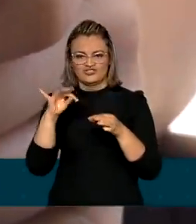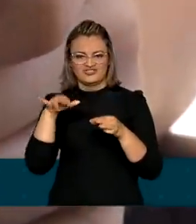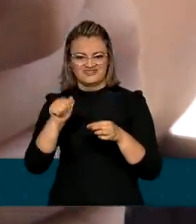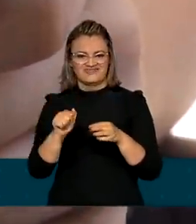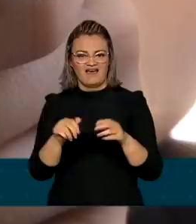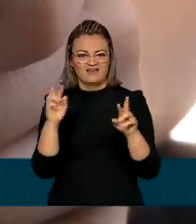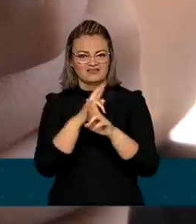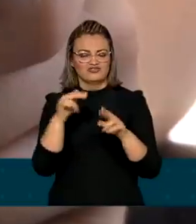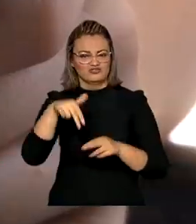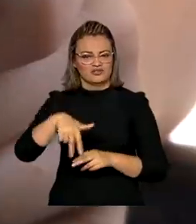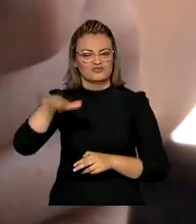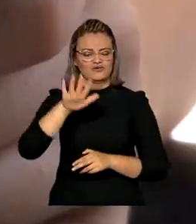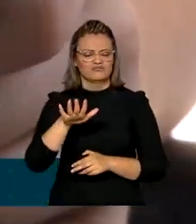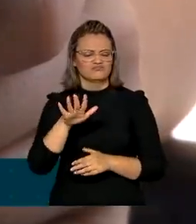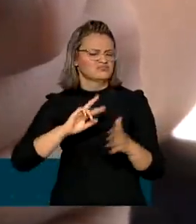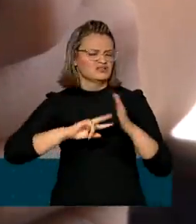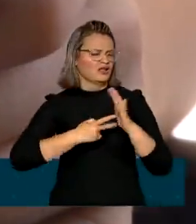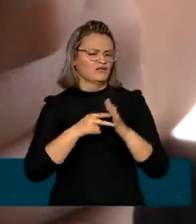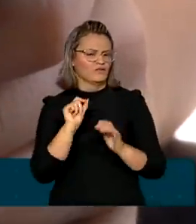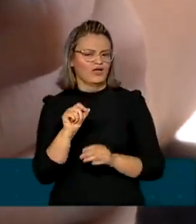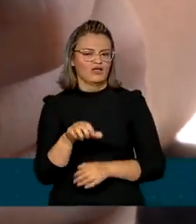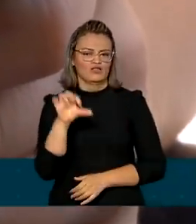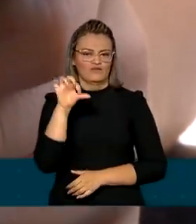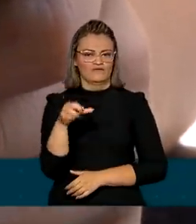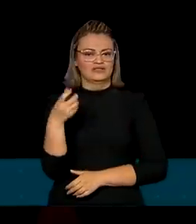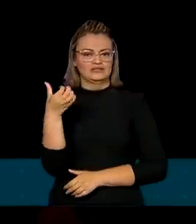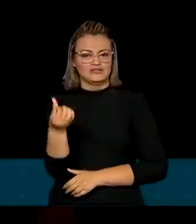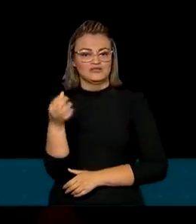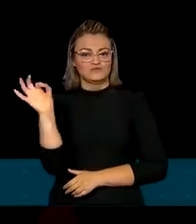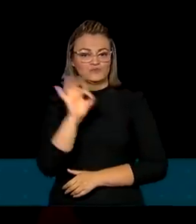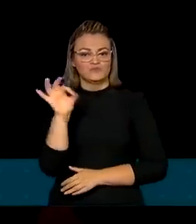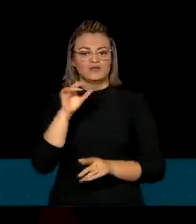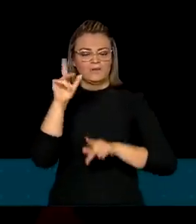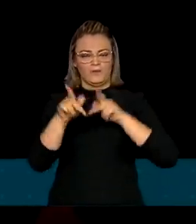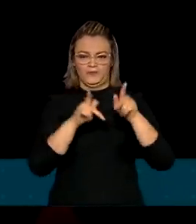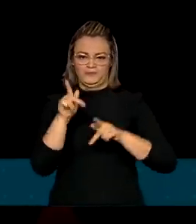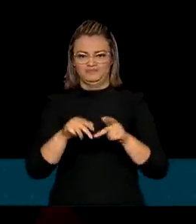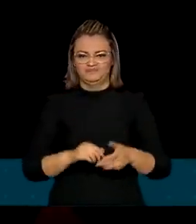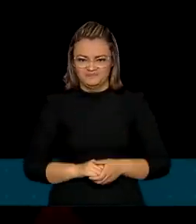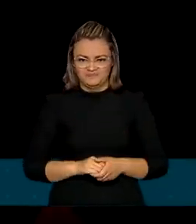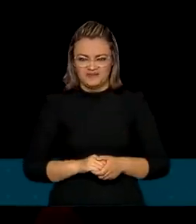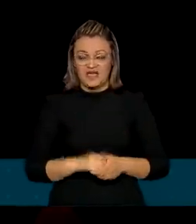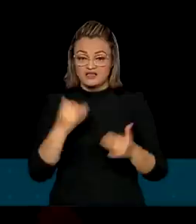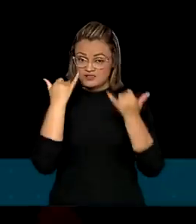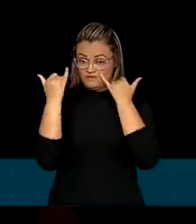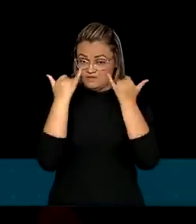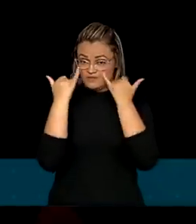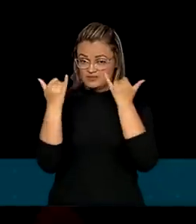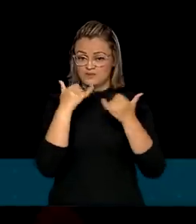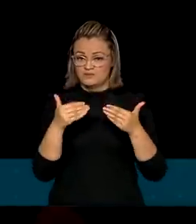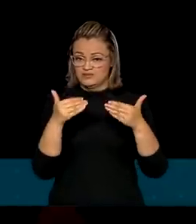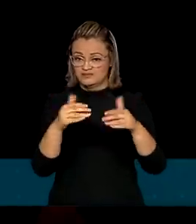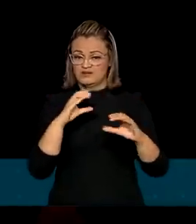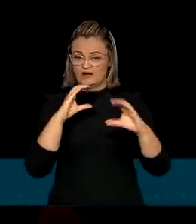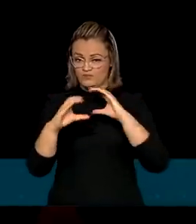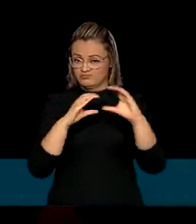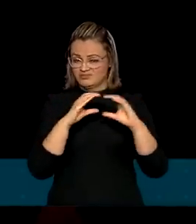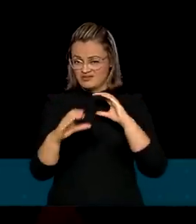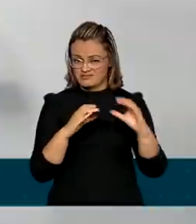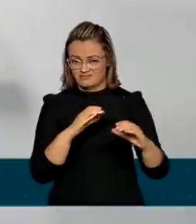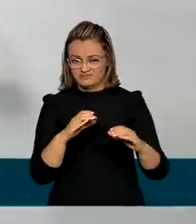nacionais, o que representa 96% da população. Os dados são do Ministério das